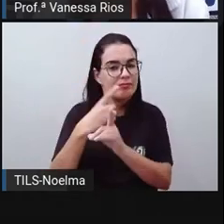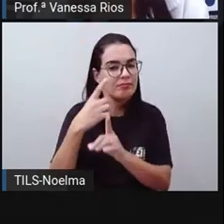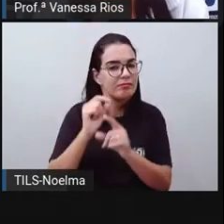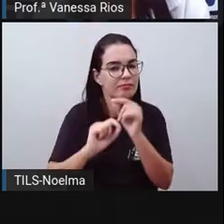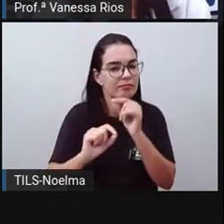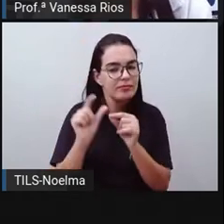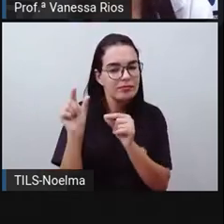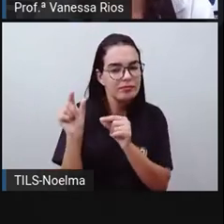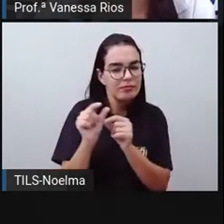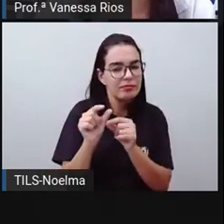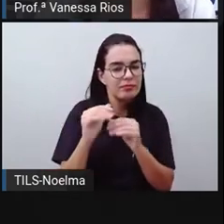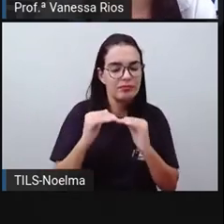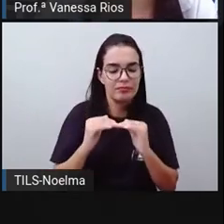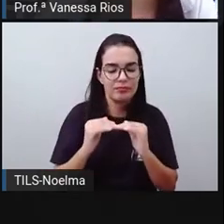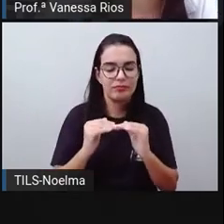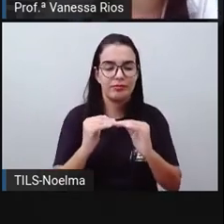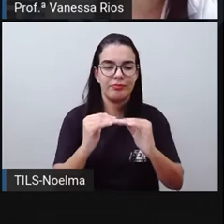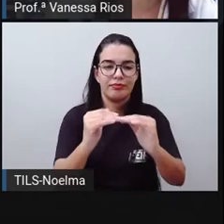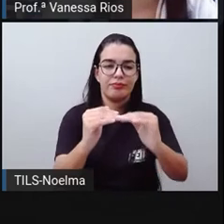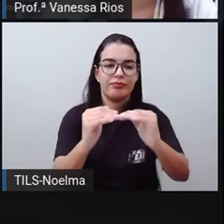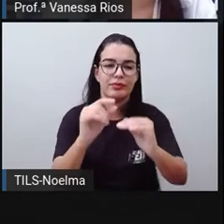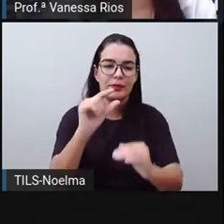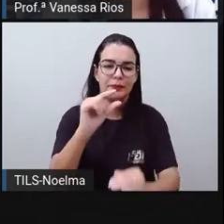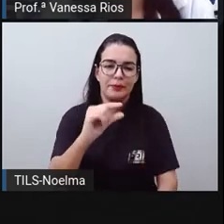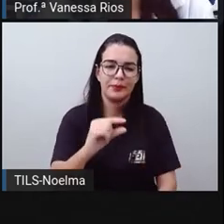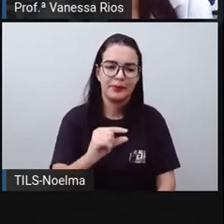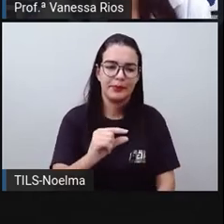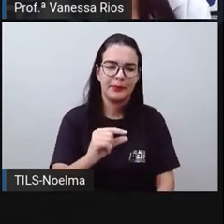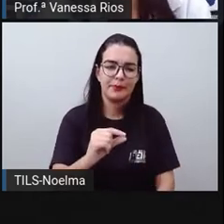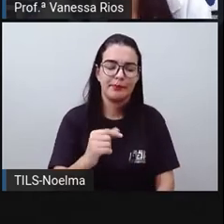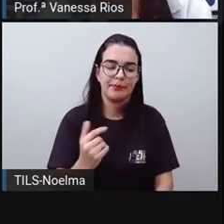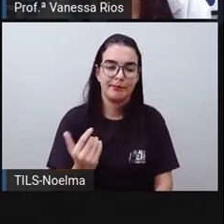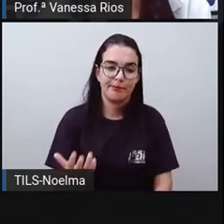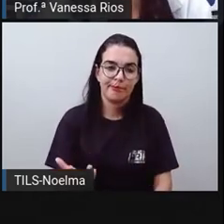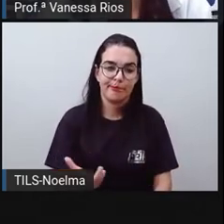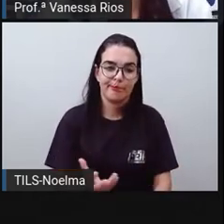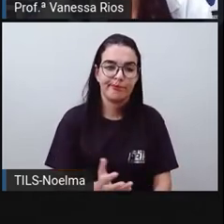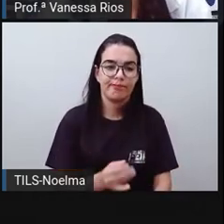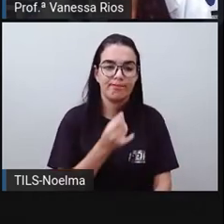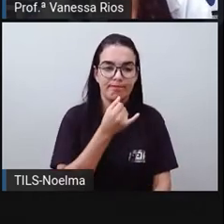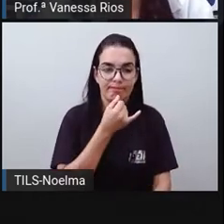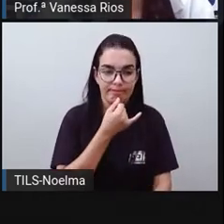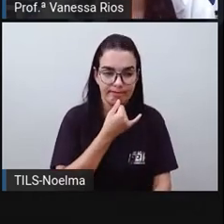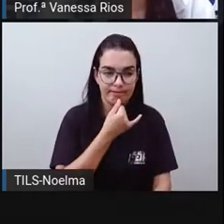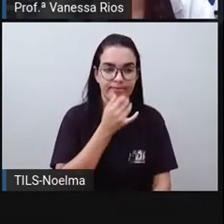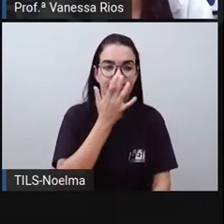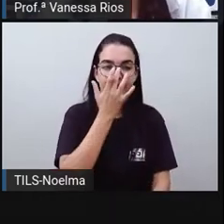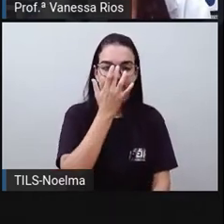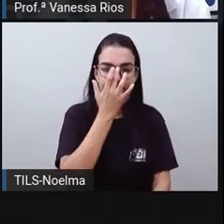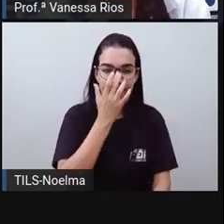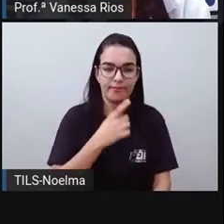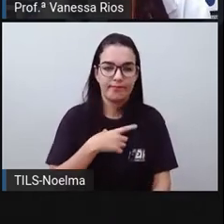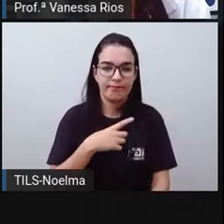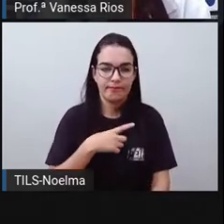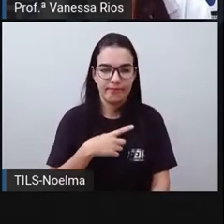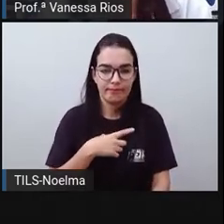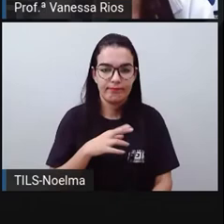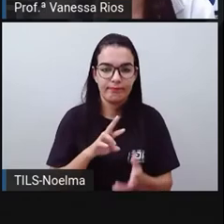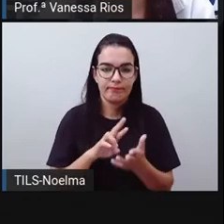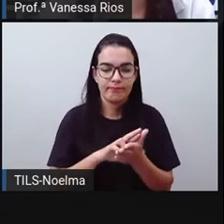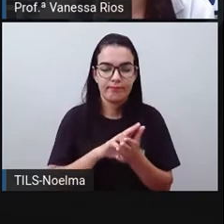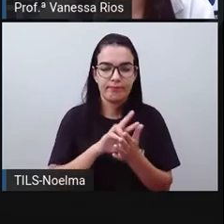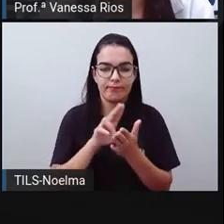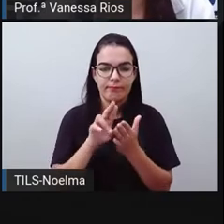rodovias muito abaixo das outras regiões. Então, nós percebemos uma diferença em